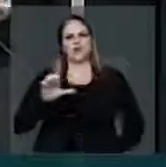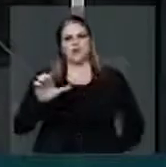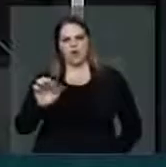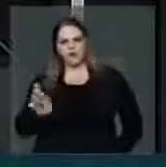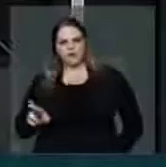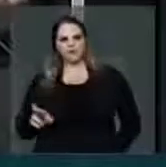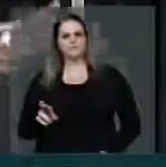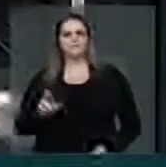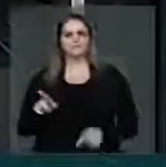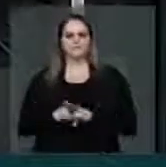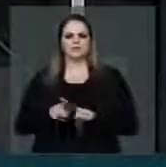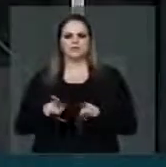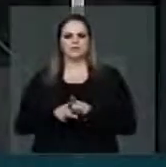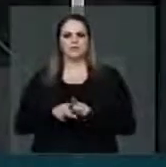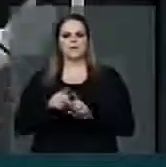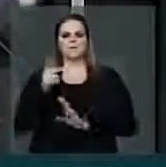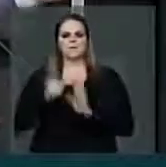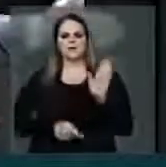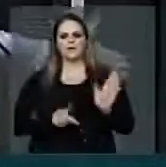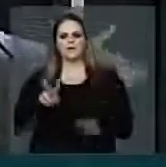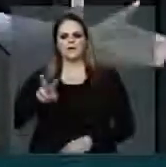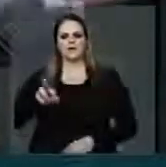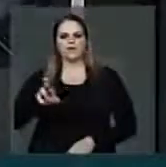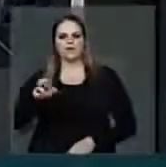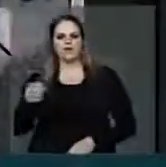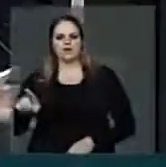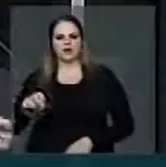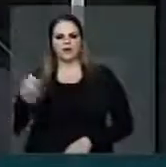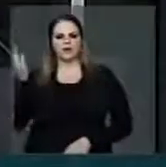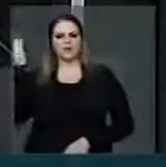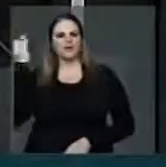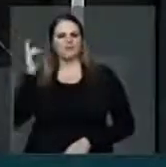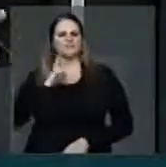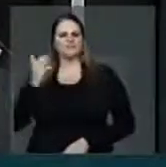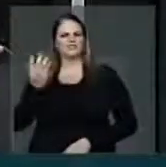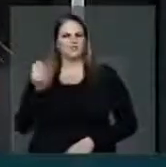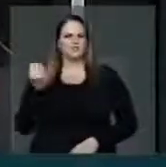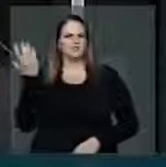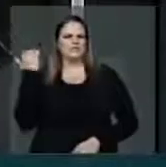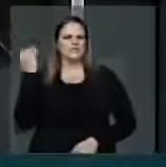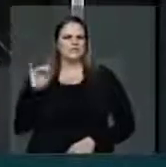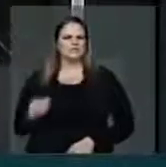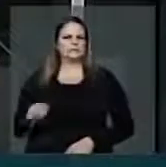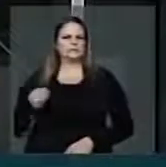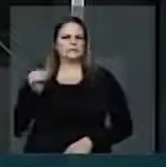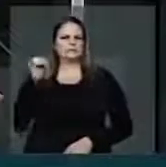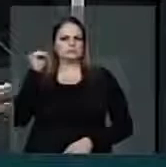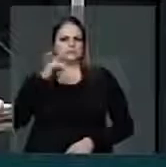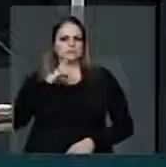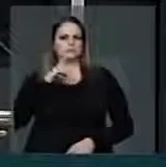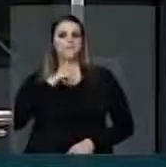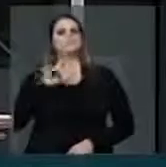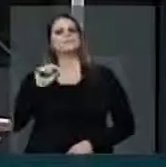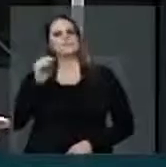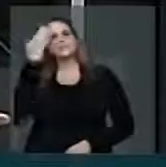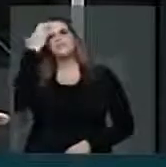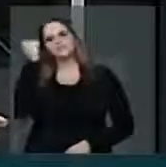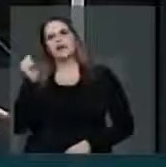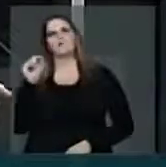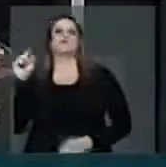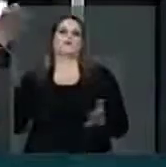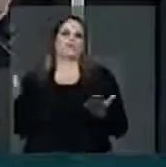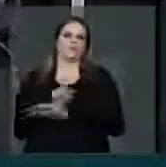conheceu o Plano Verão? Esses planos que o Brasil tinha sempre na época da inflação, sabe o que aconteceu?